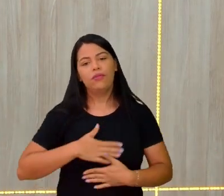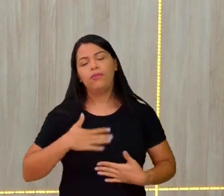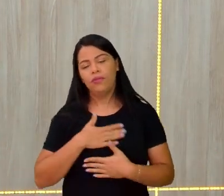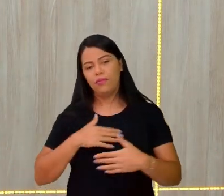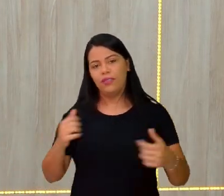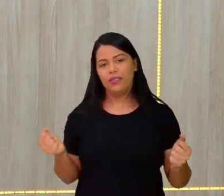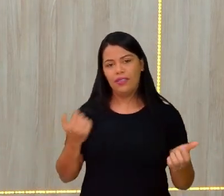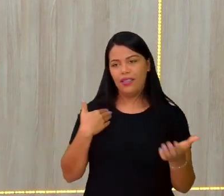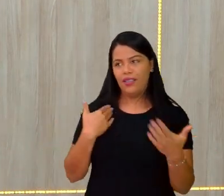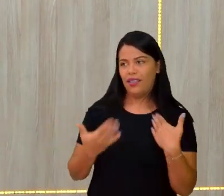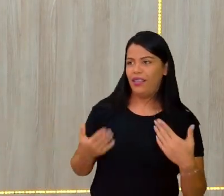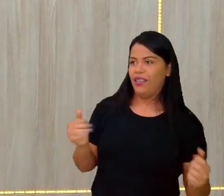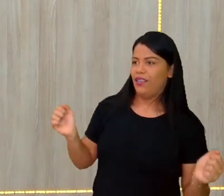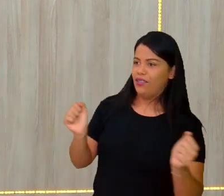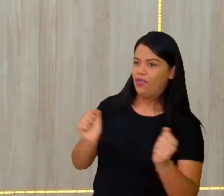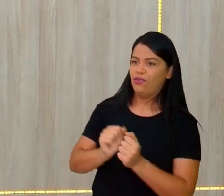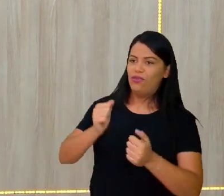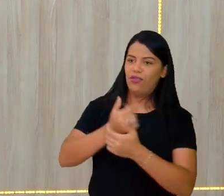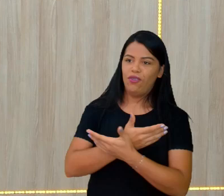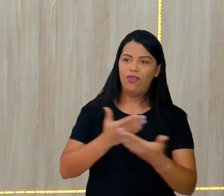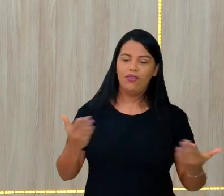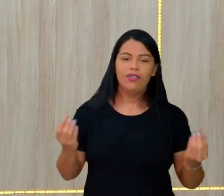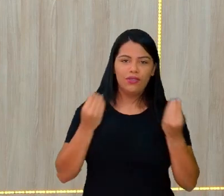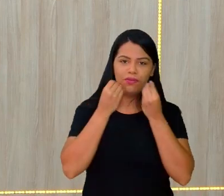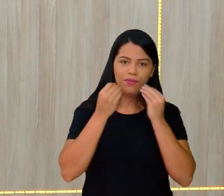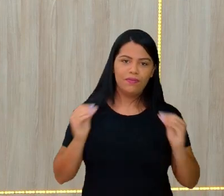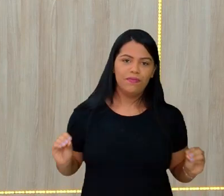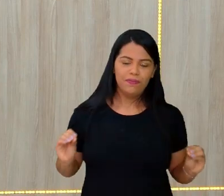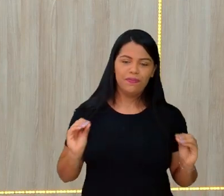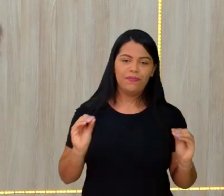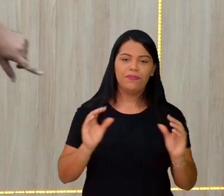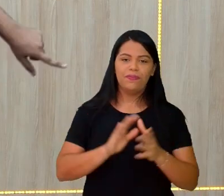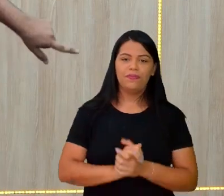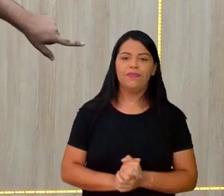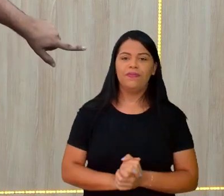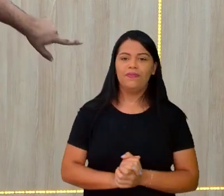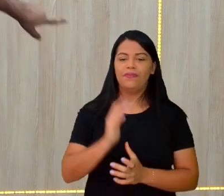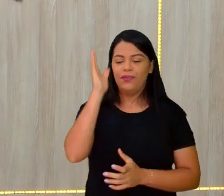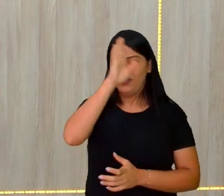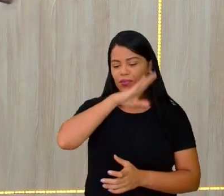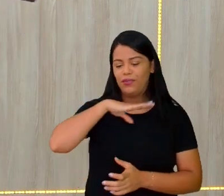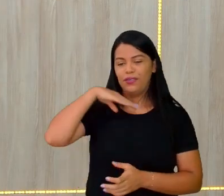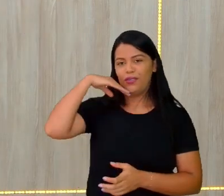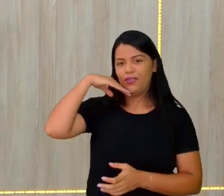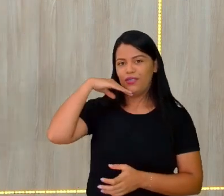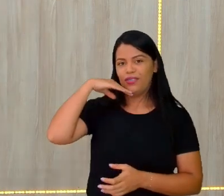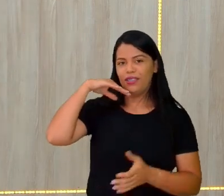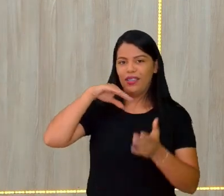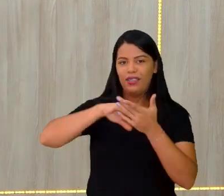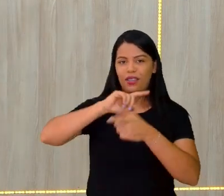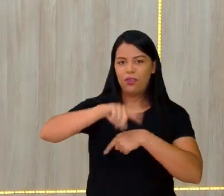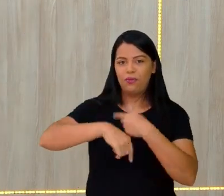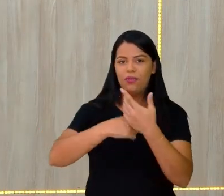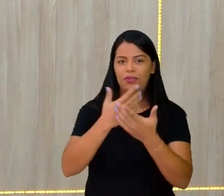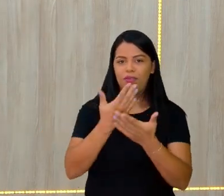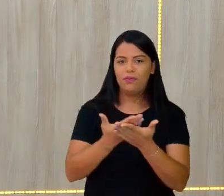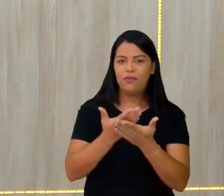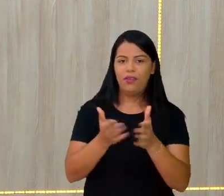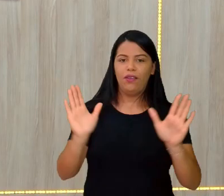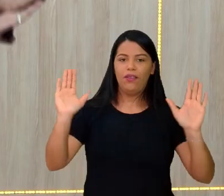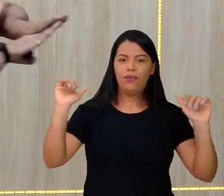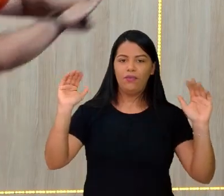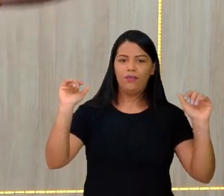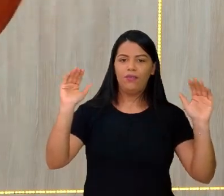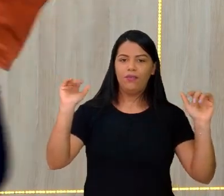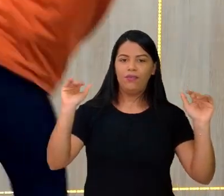estar aqui dialogando com vocês. Um beijo do rostinho lindo. Até a próxima, pessoal.